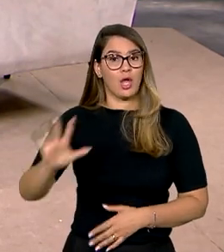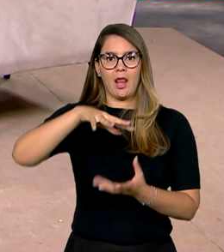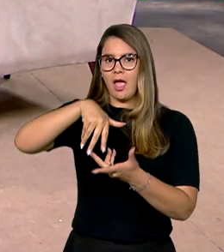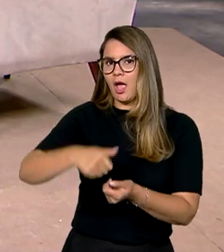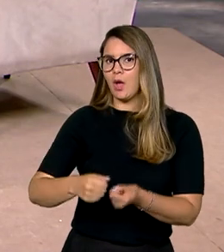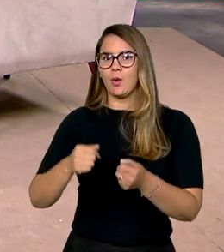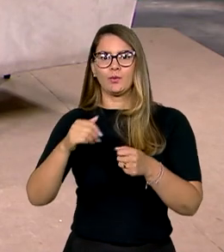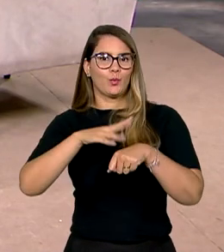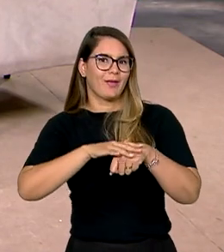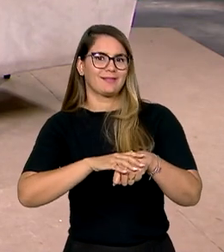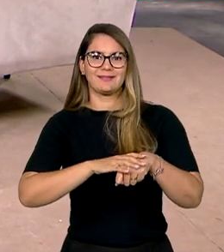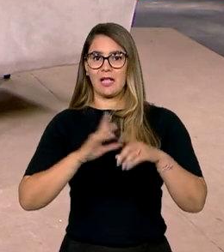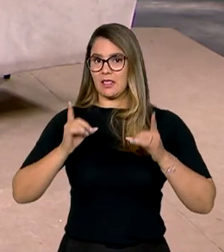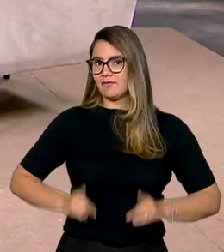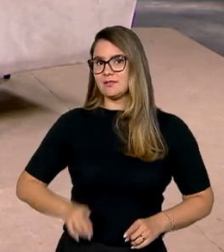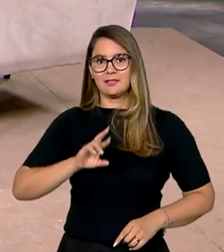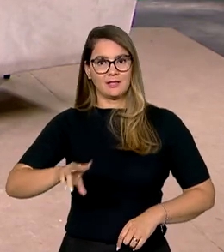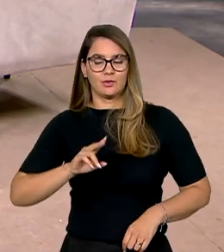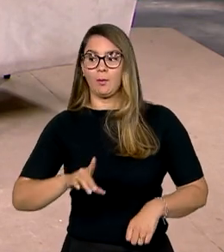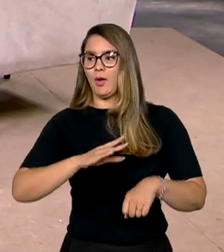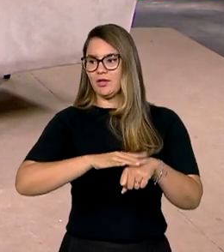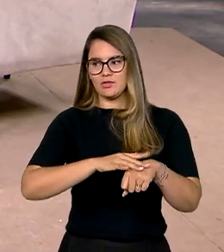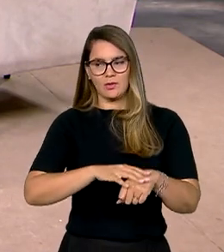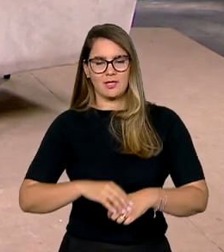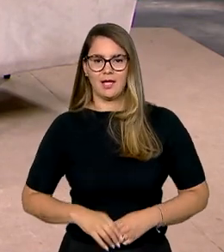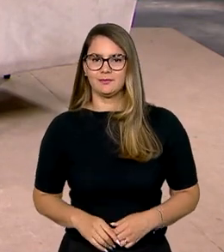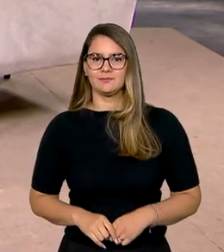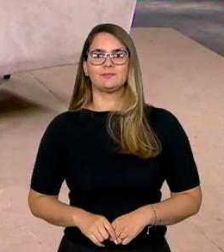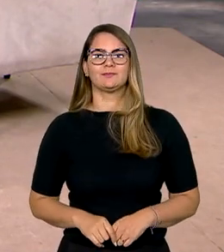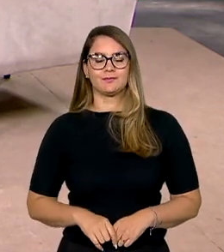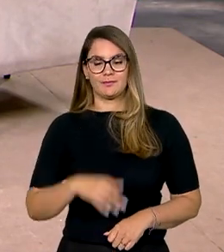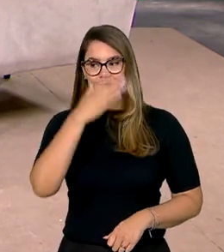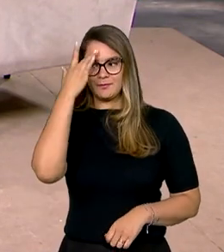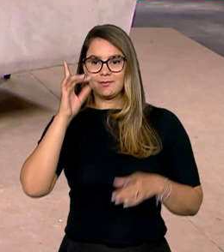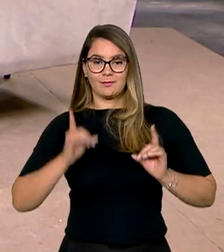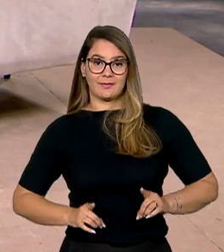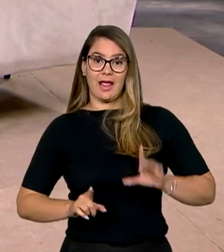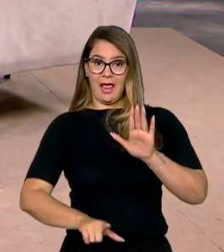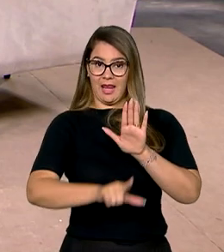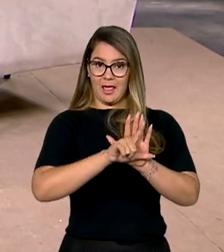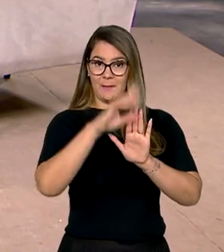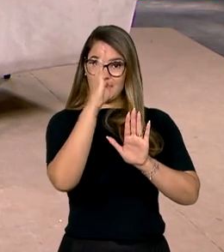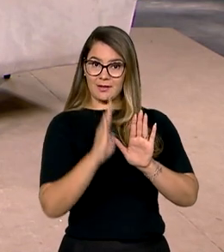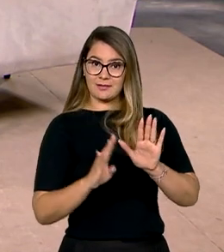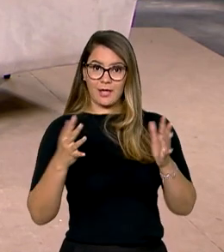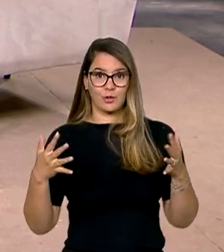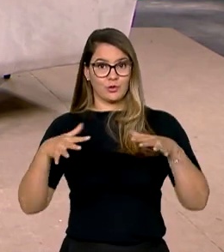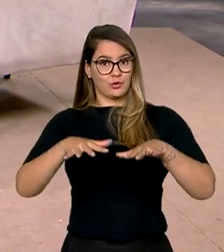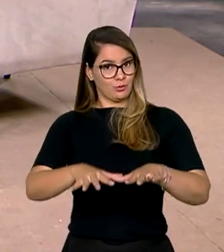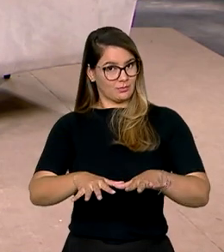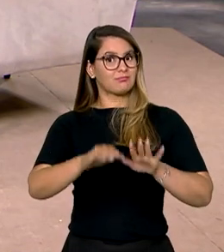não é doença. Então, a gente tem aí a Convenção Internacional dos Direitos da Pessoa com Deficiência, a Lei Brasileira de Inclusão, o nosso